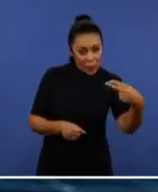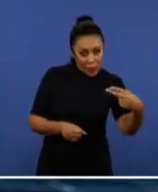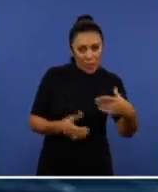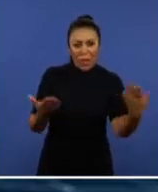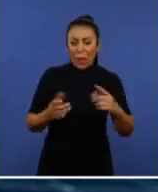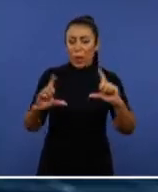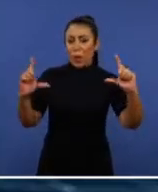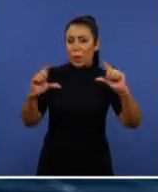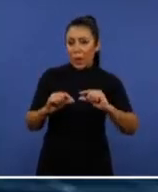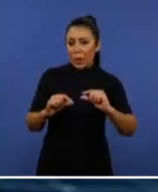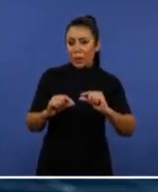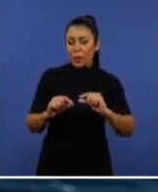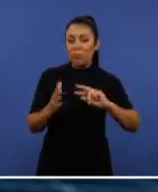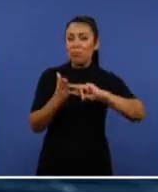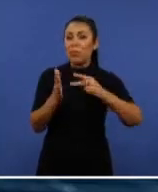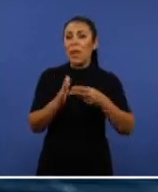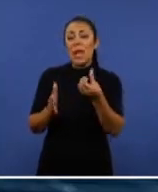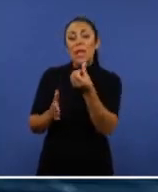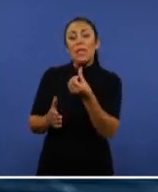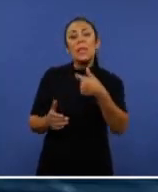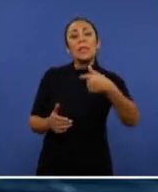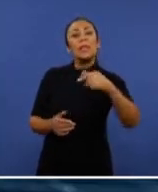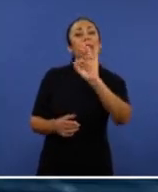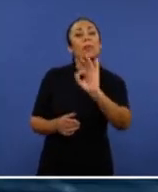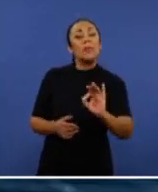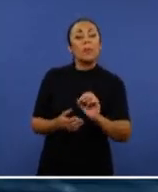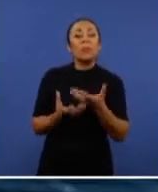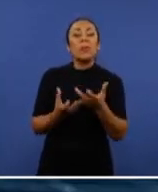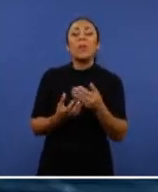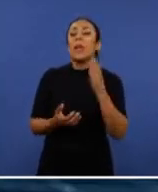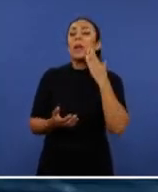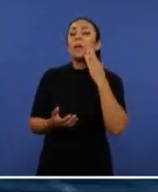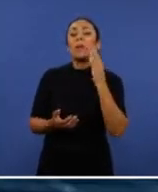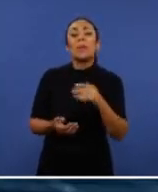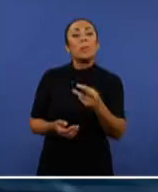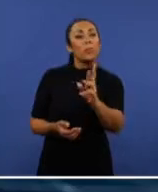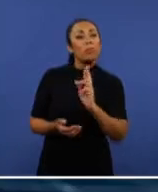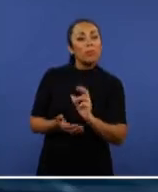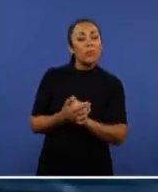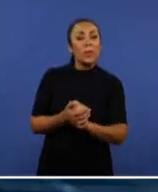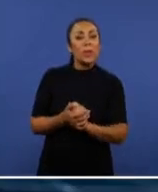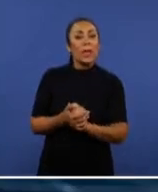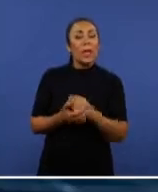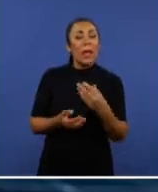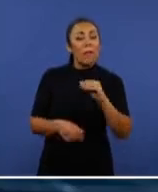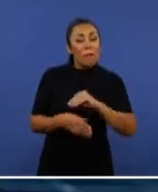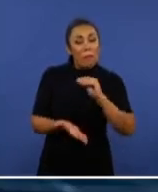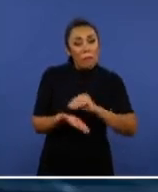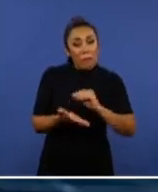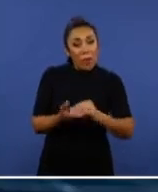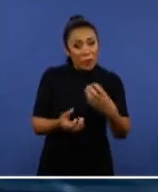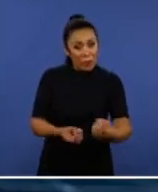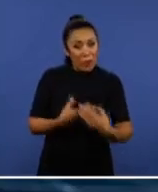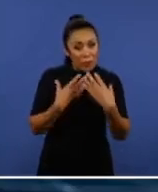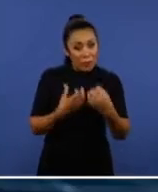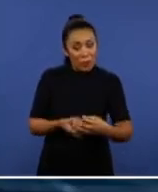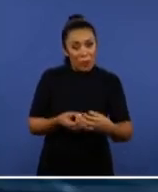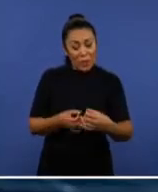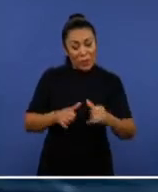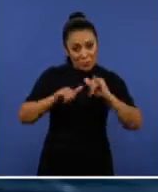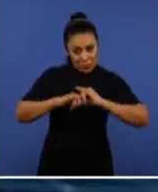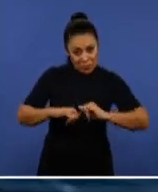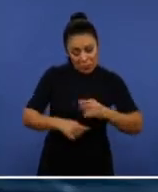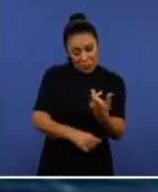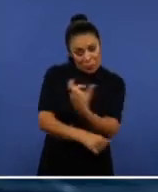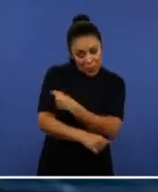67%. Queria saber do senhor em que medida o senhor acha que a desinformação sobre vacinas, difundida inclusive